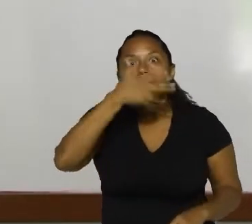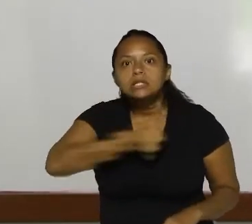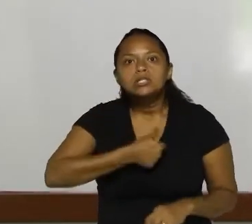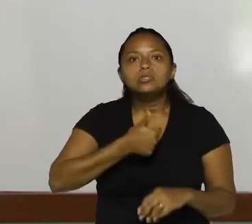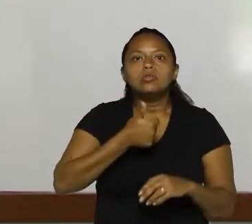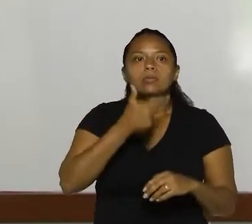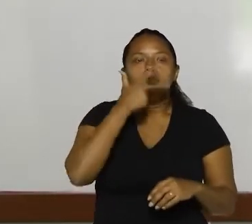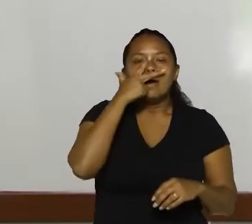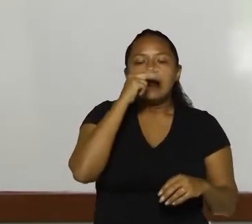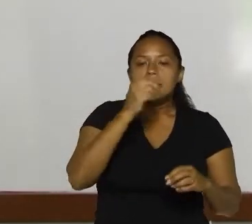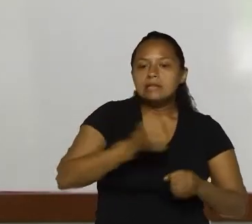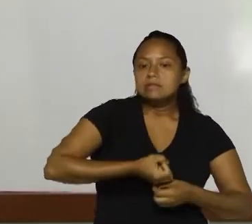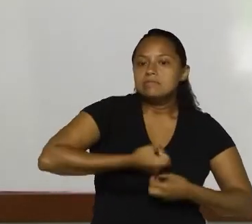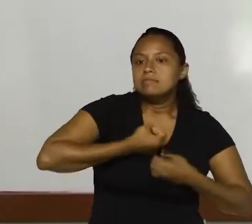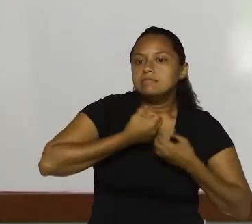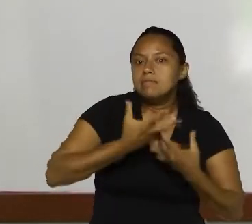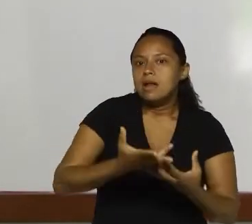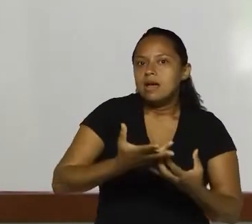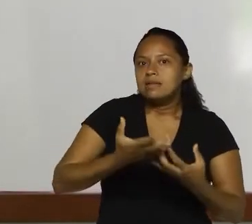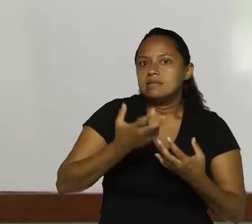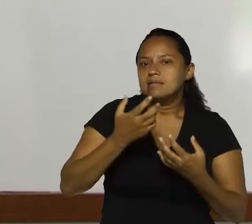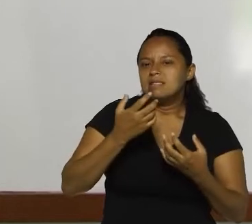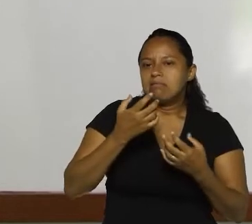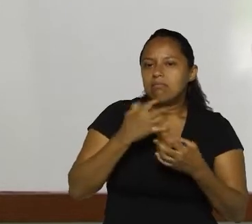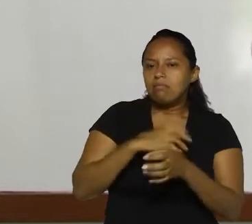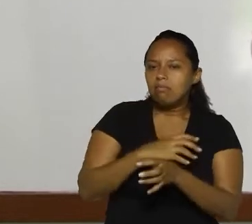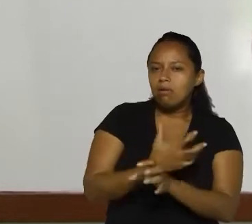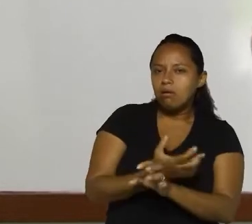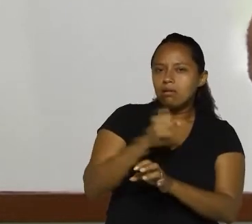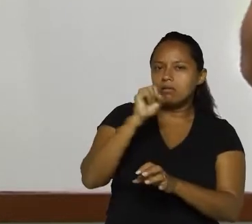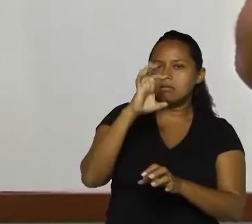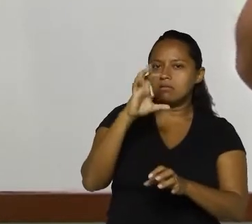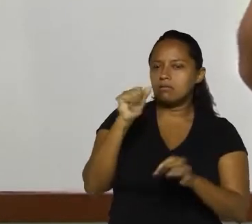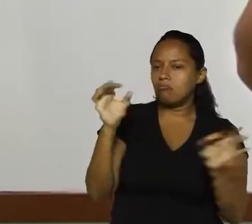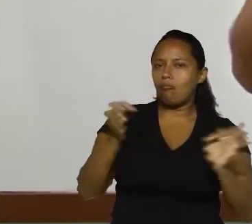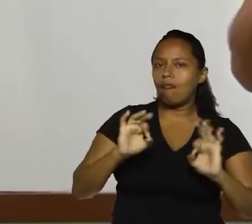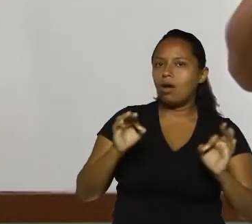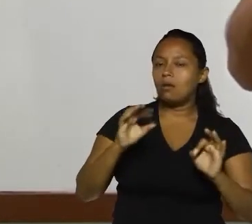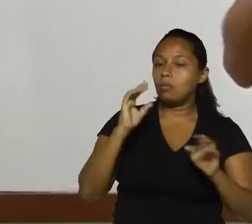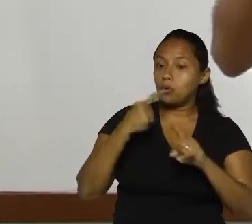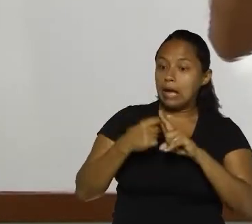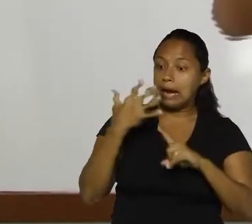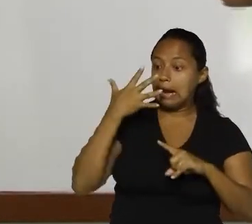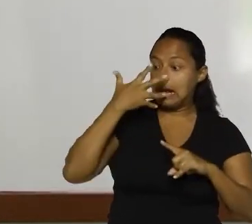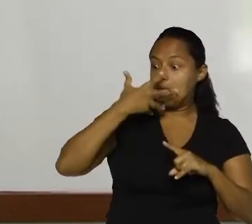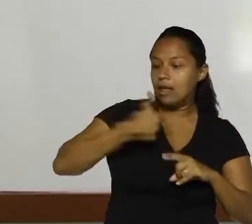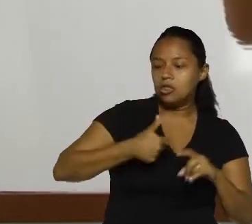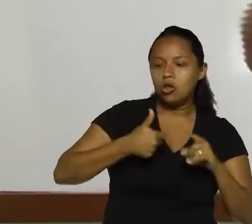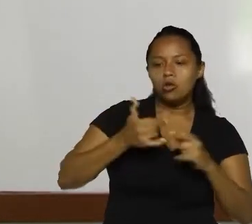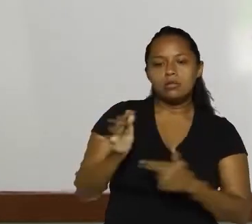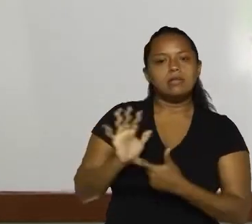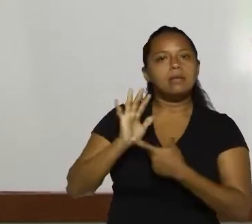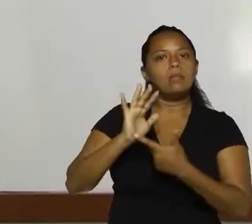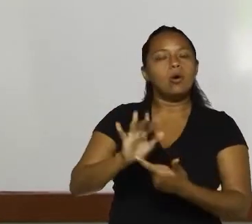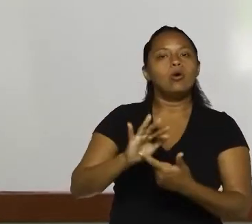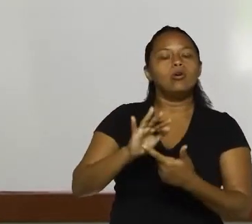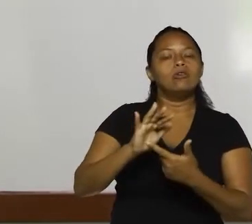a gente já não expressa de maneira tão seca. Porque a palavra lindo já demonstra uma certa,